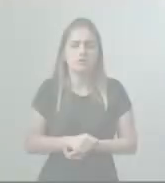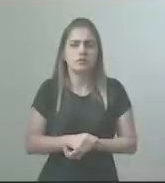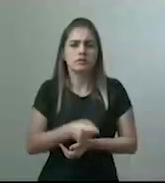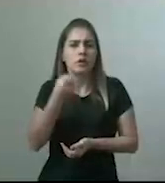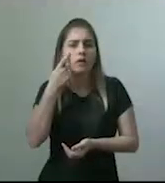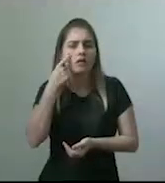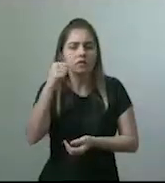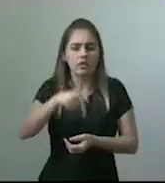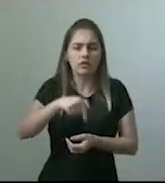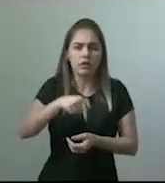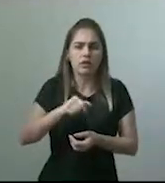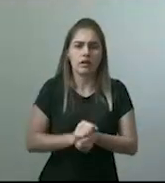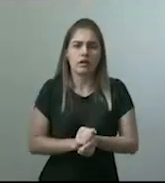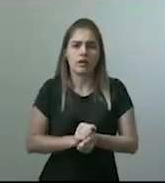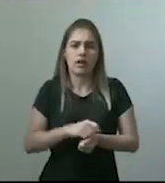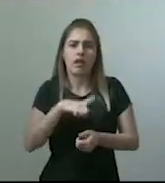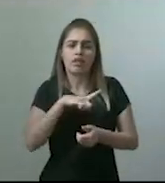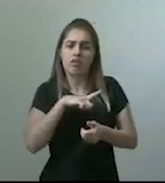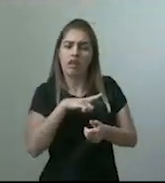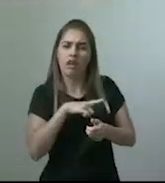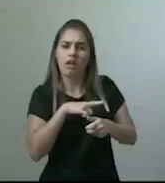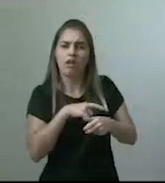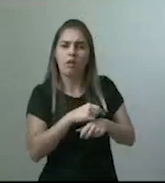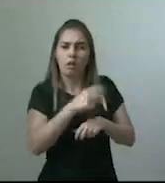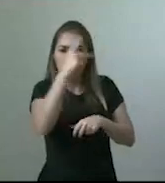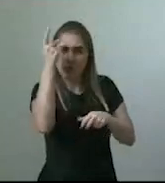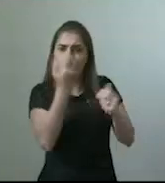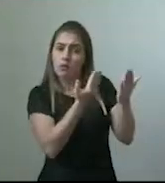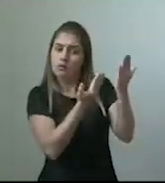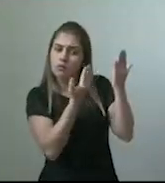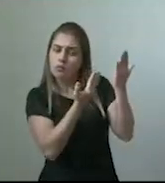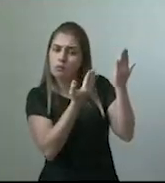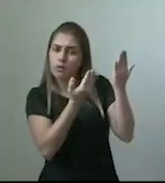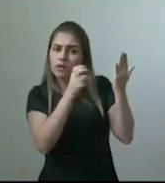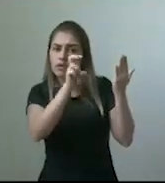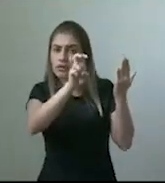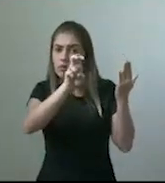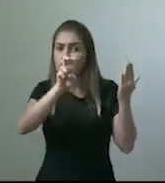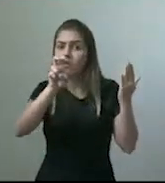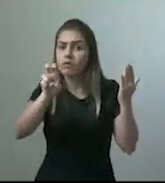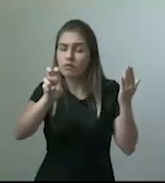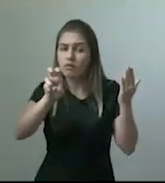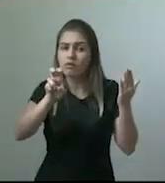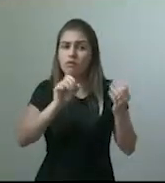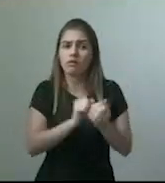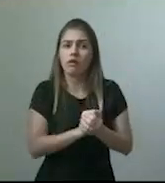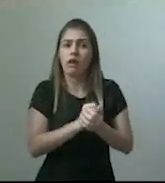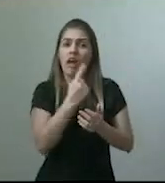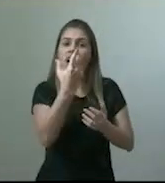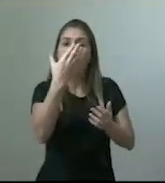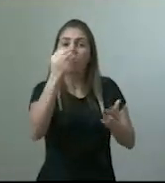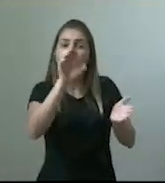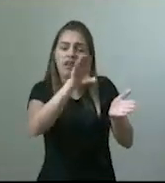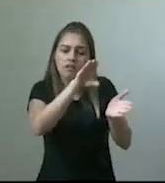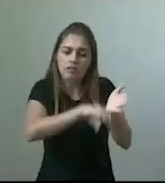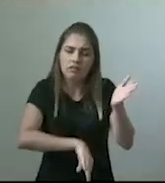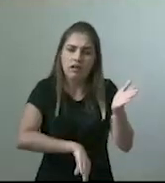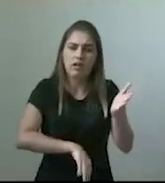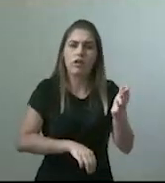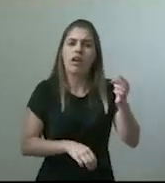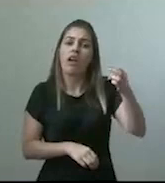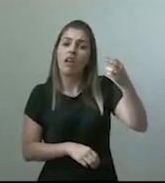O total de suspeitos no município até agora, nós temos 55 notificações, 10 descartados,